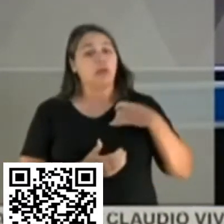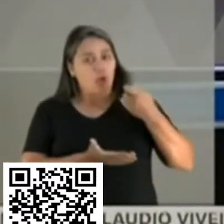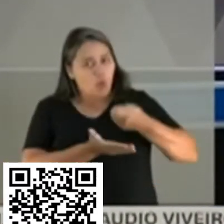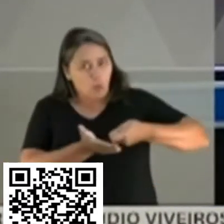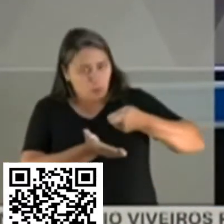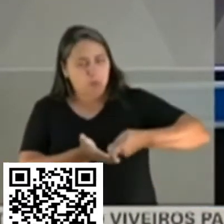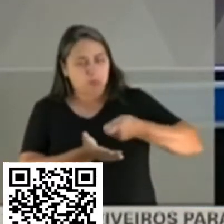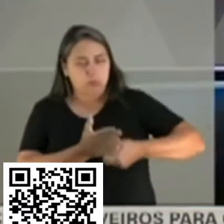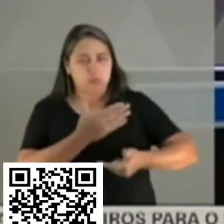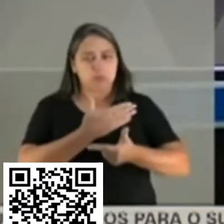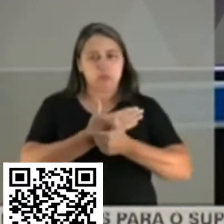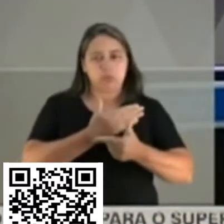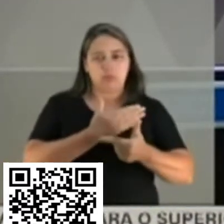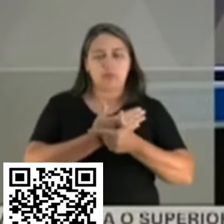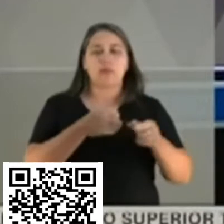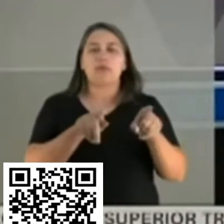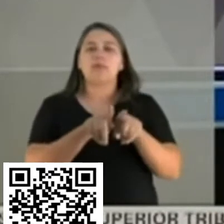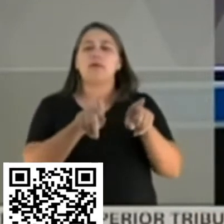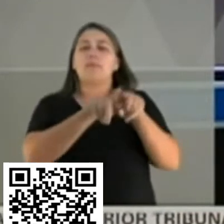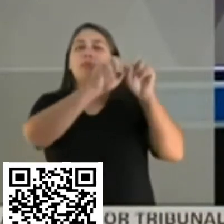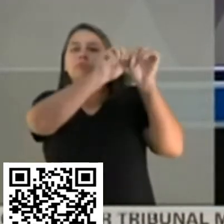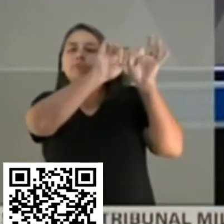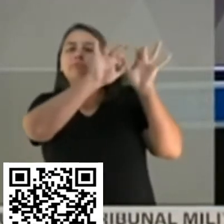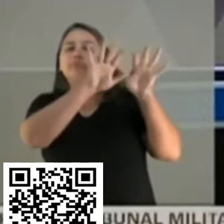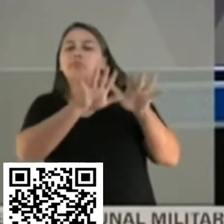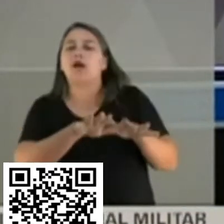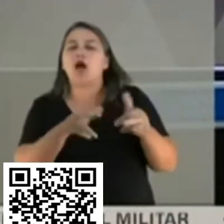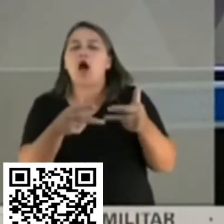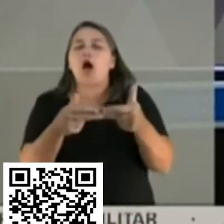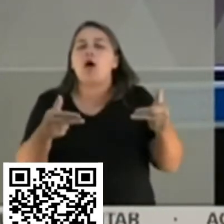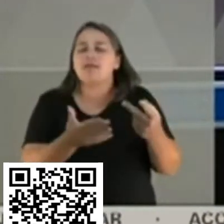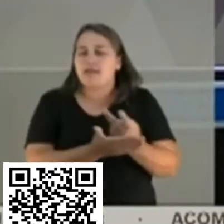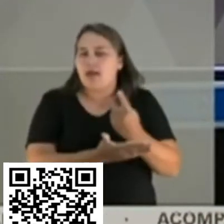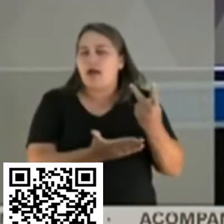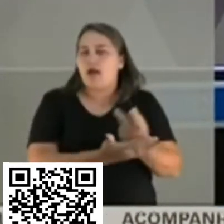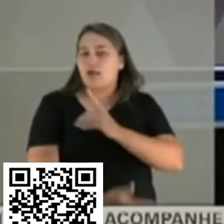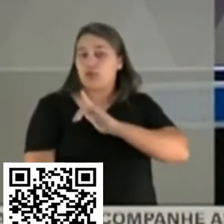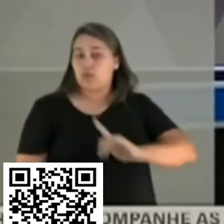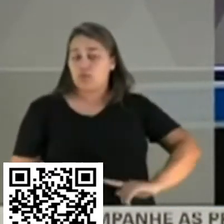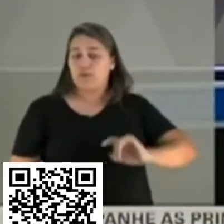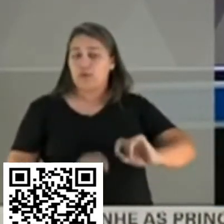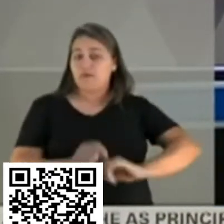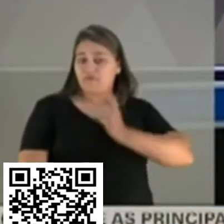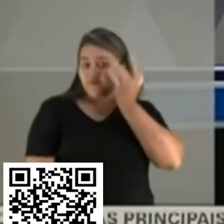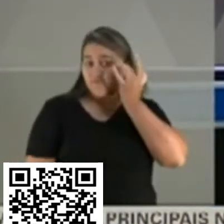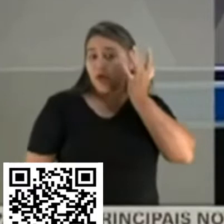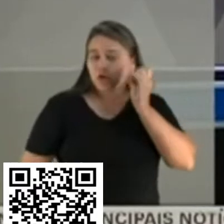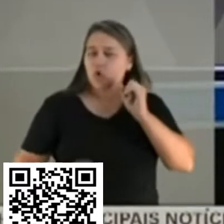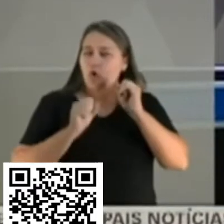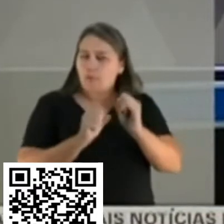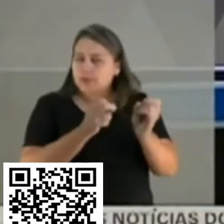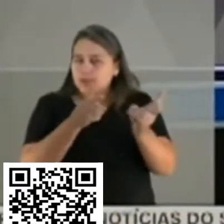papel e iluminando os porões do governo. Isso facilmente pode ser aferido